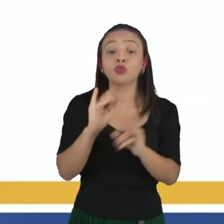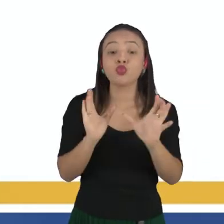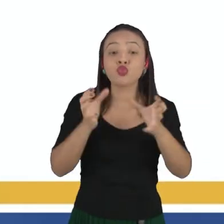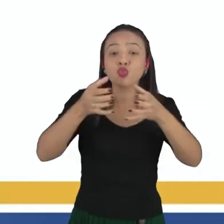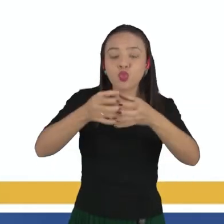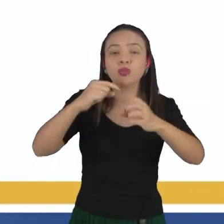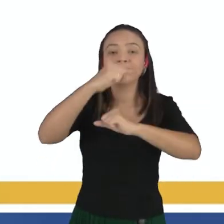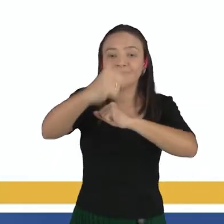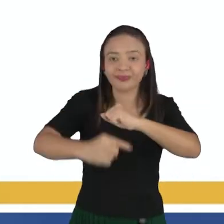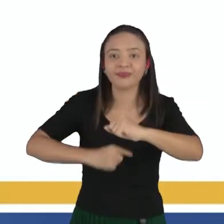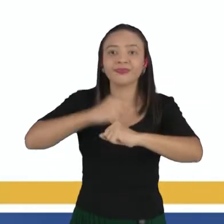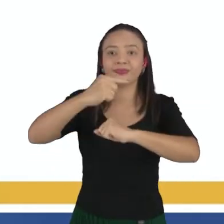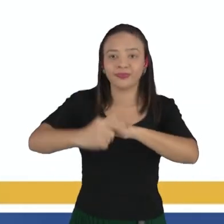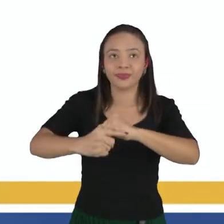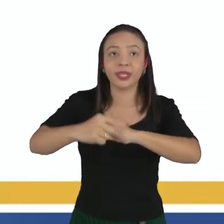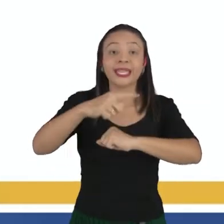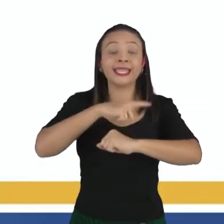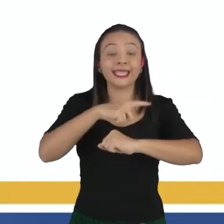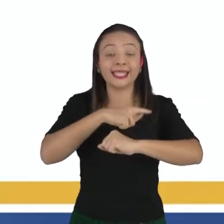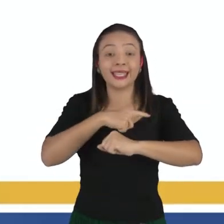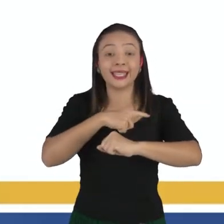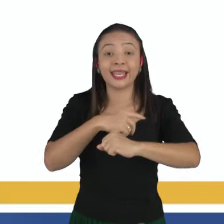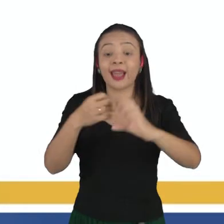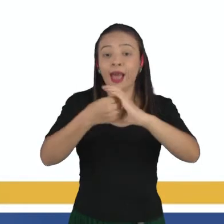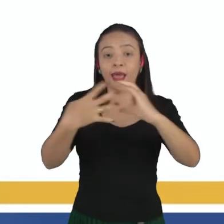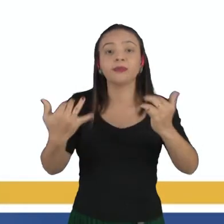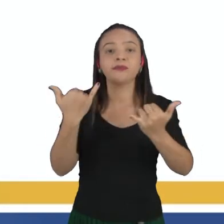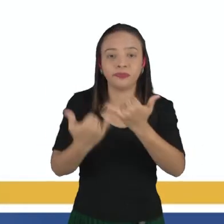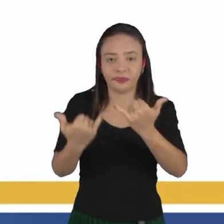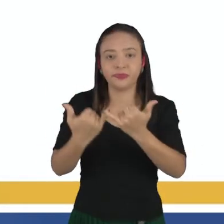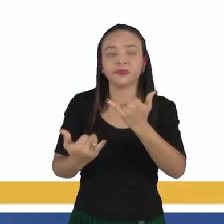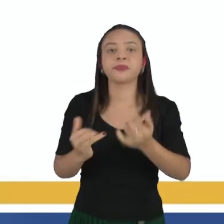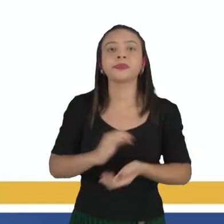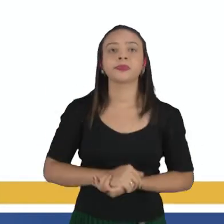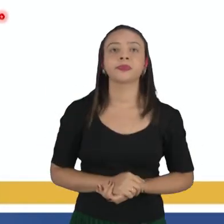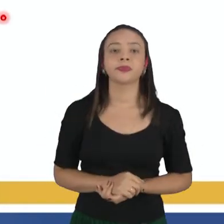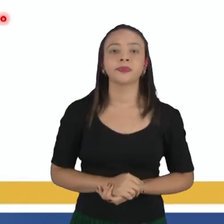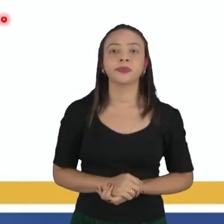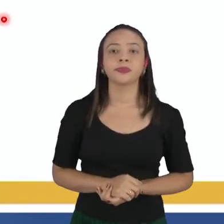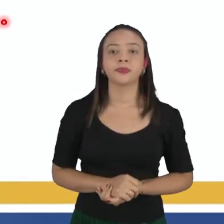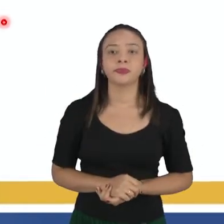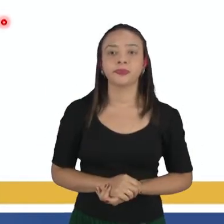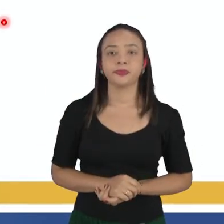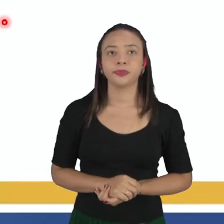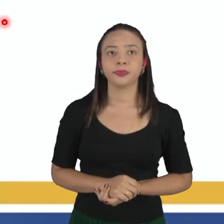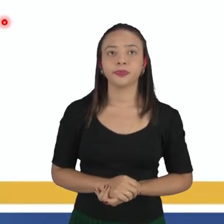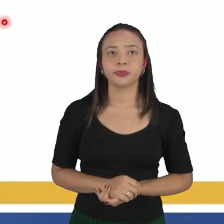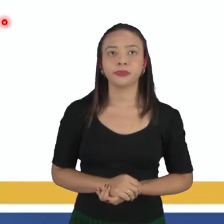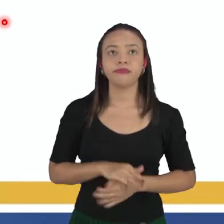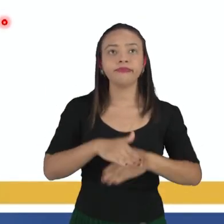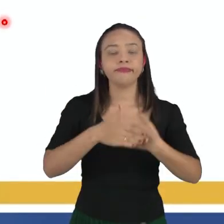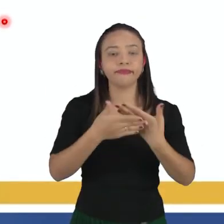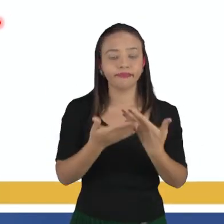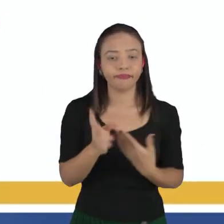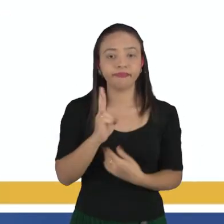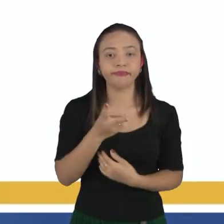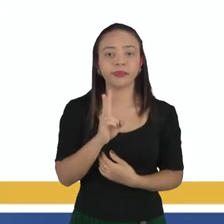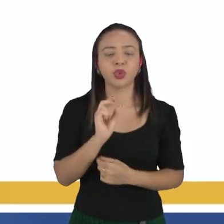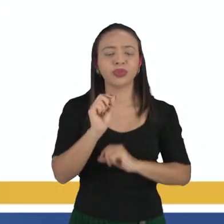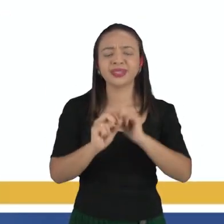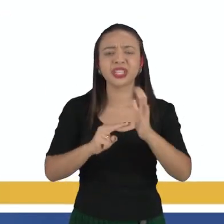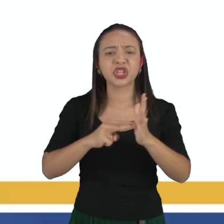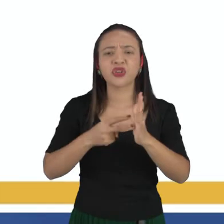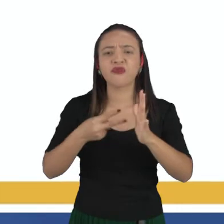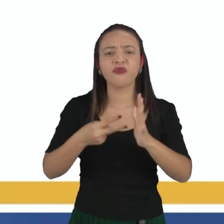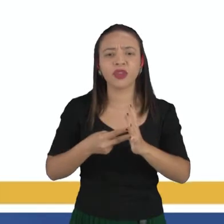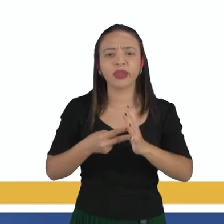conjunto de átomos com a mesma característica. Beleza, pessoal? Então vamos dar continuidade. O que